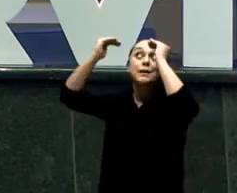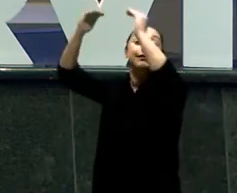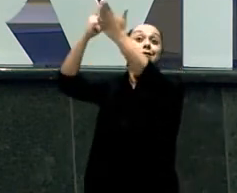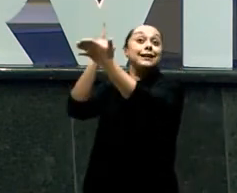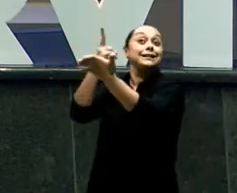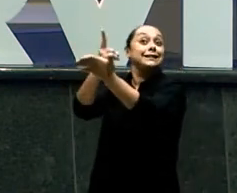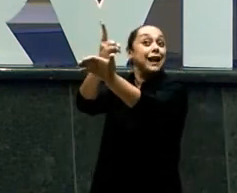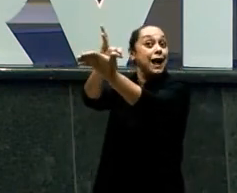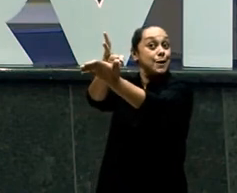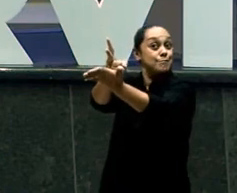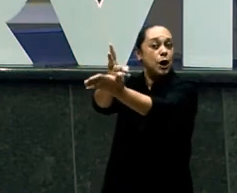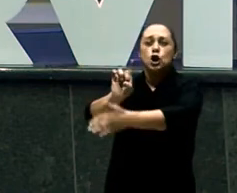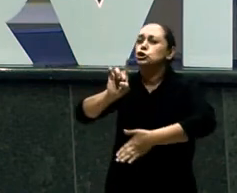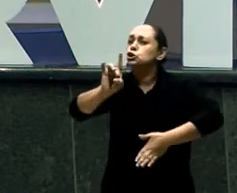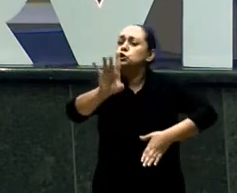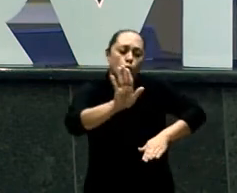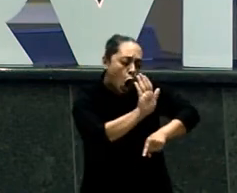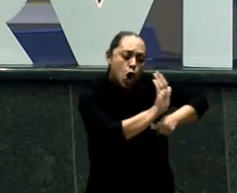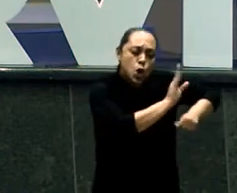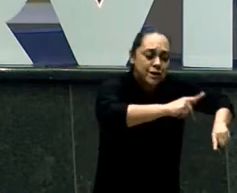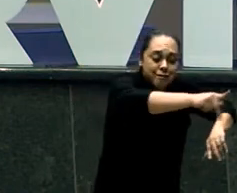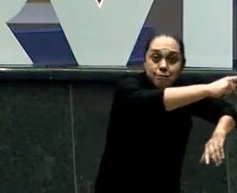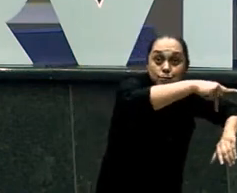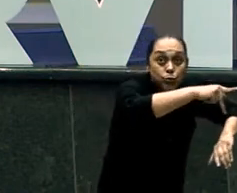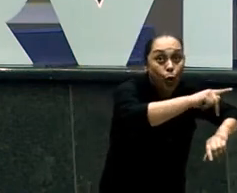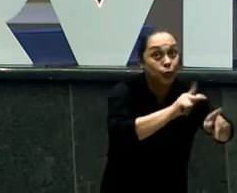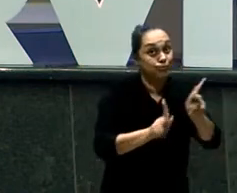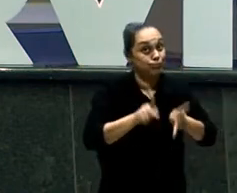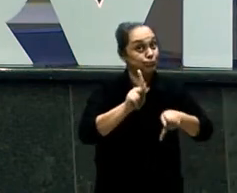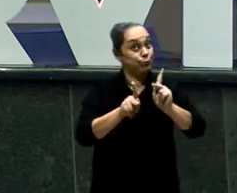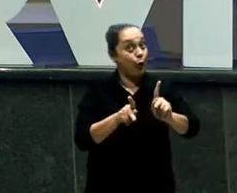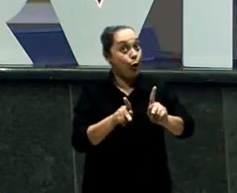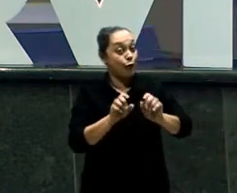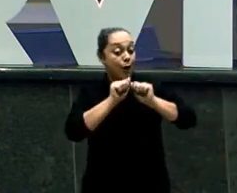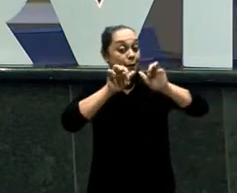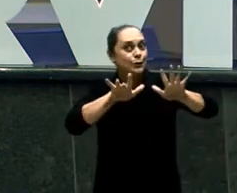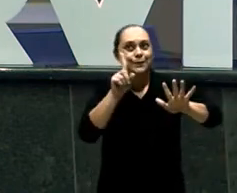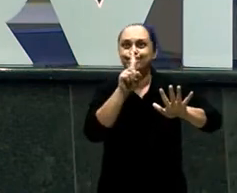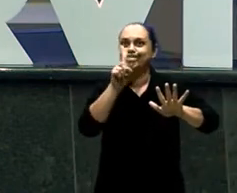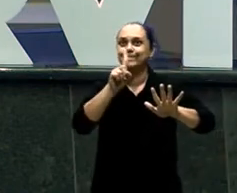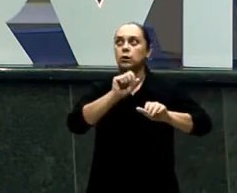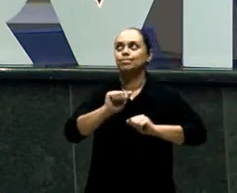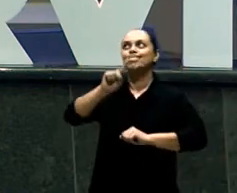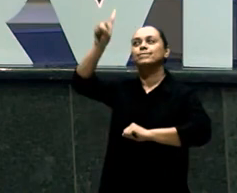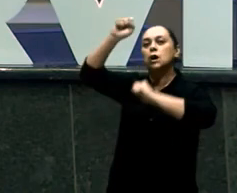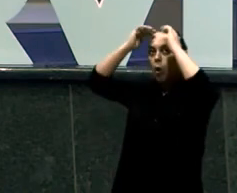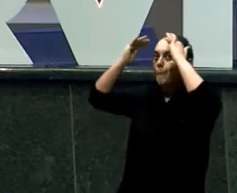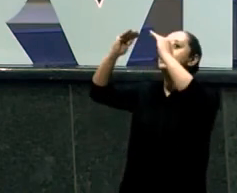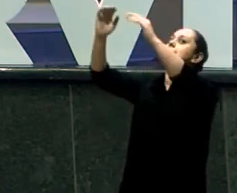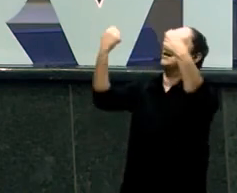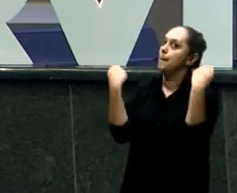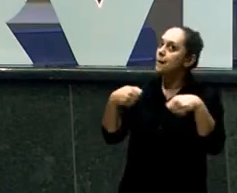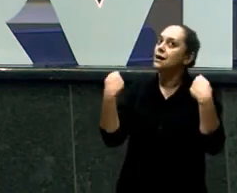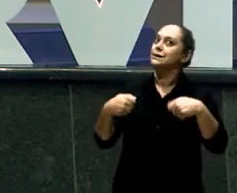Prejuízos No desenvolvimento De Esaú E de Jacó Porquê? Porque eles vão Deixar